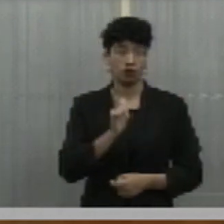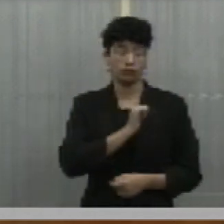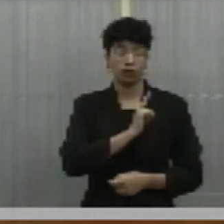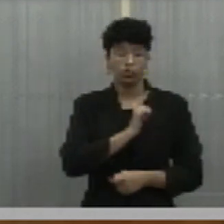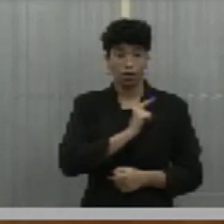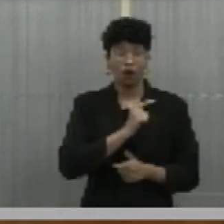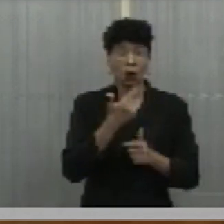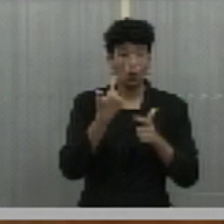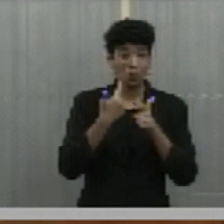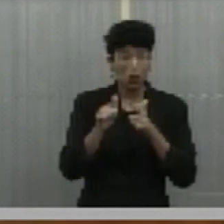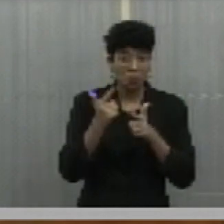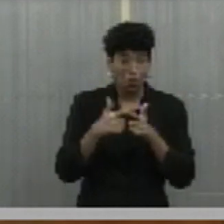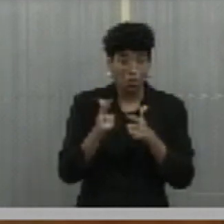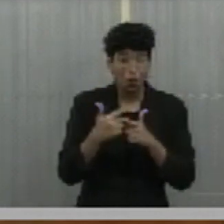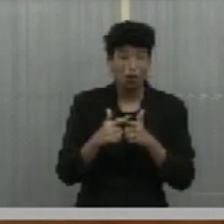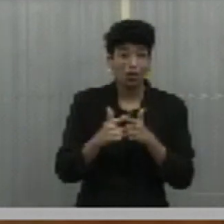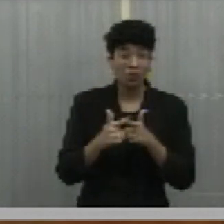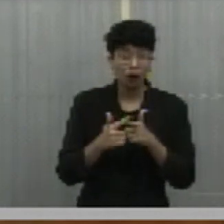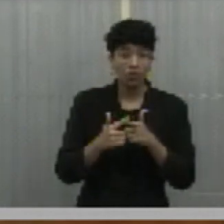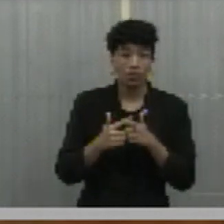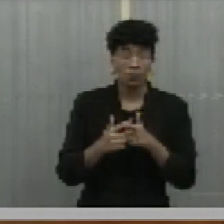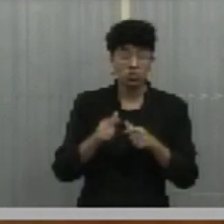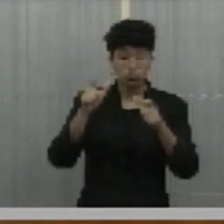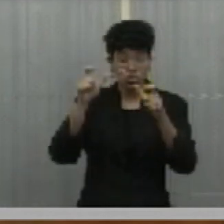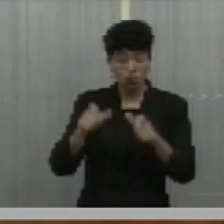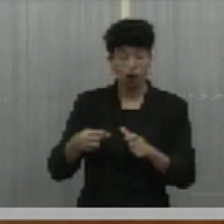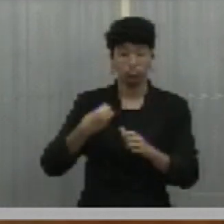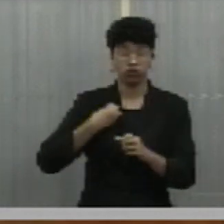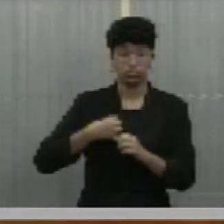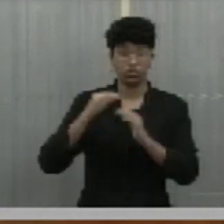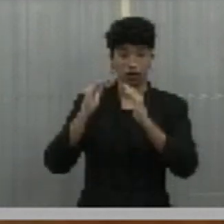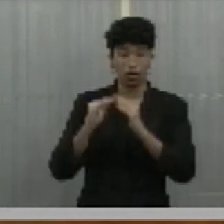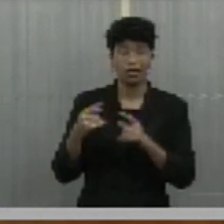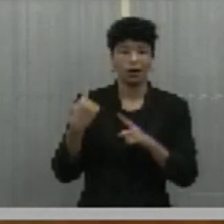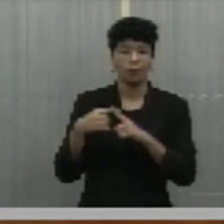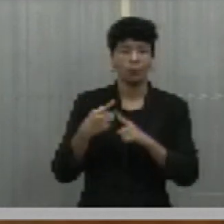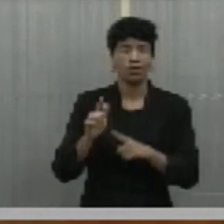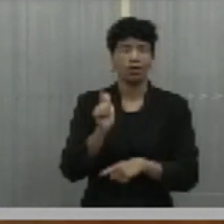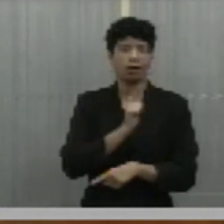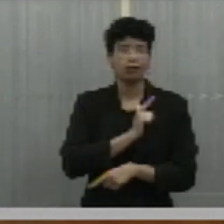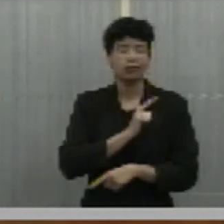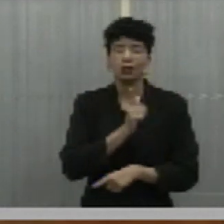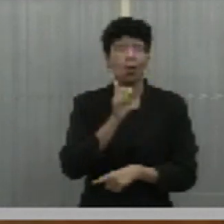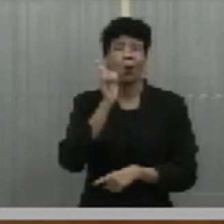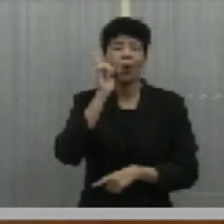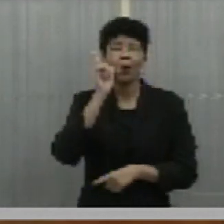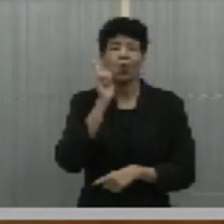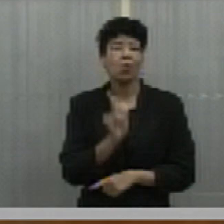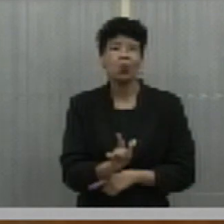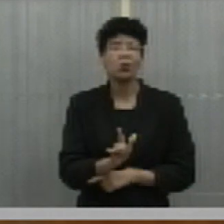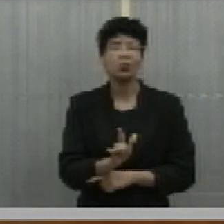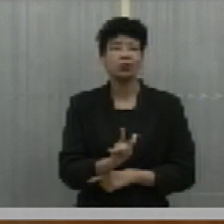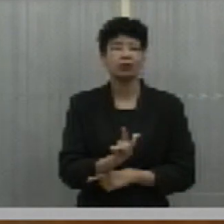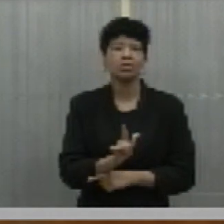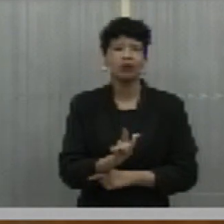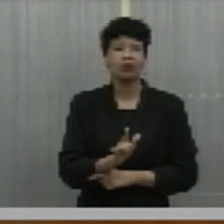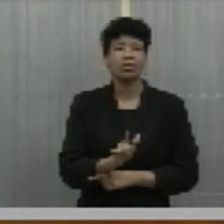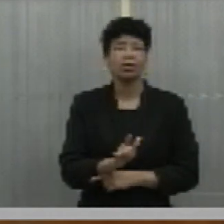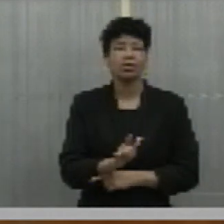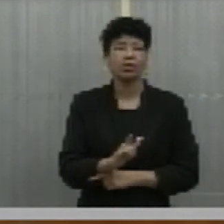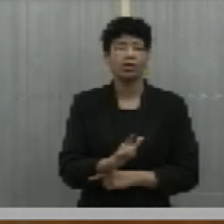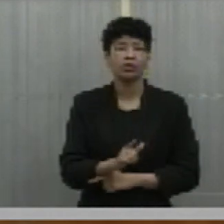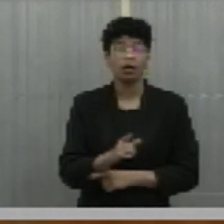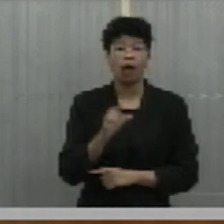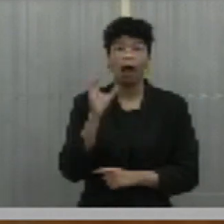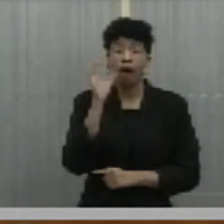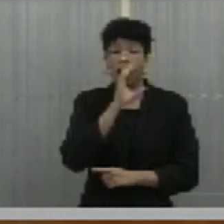gambiarra, o povo só tem a gambiarra no local de moradia, porque eles não conseguem, em tempo hábil, em